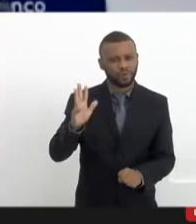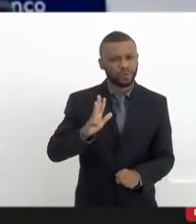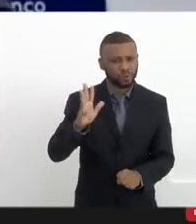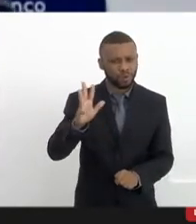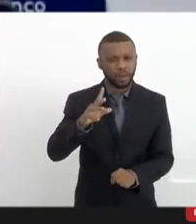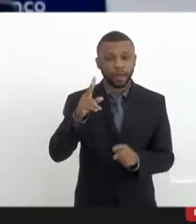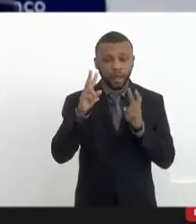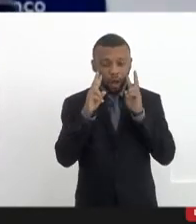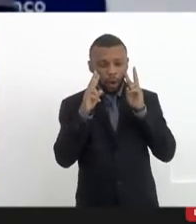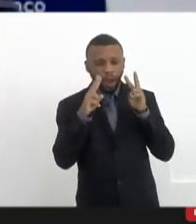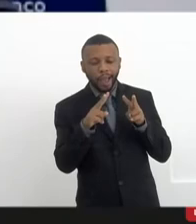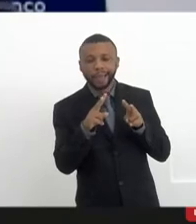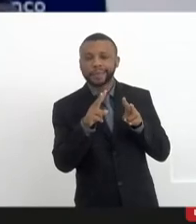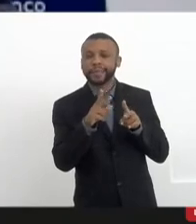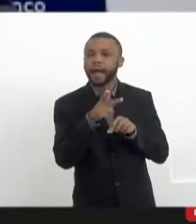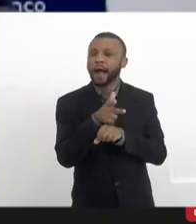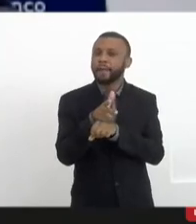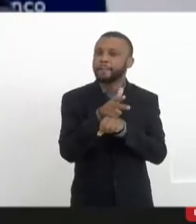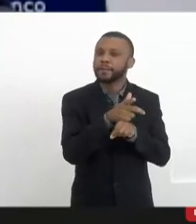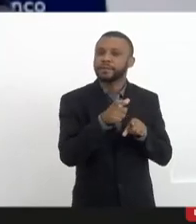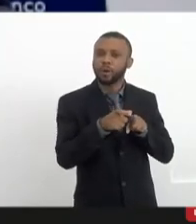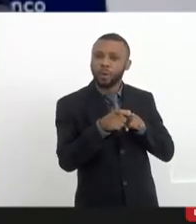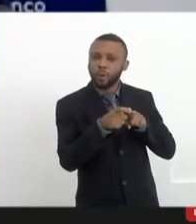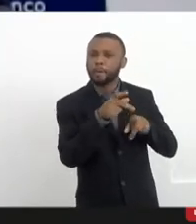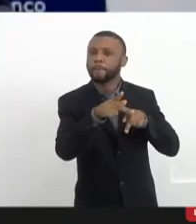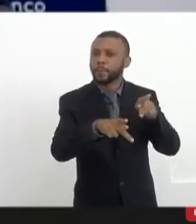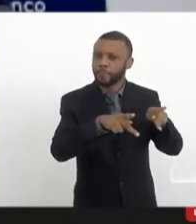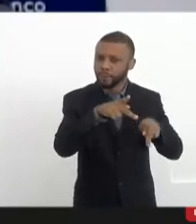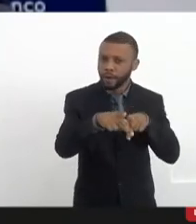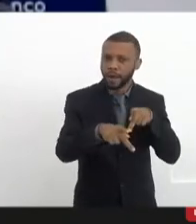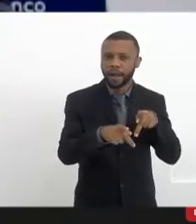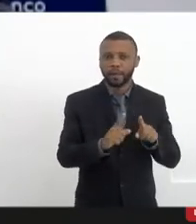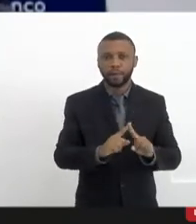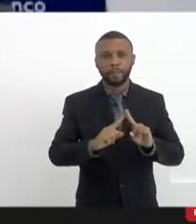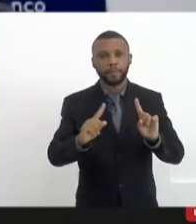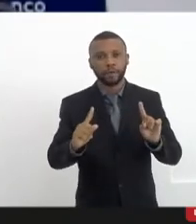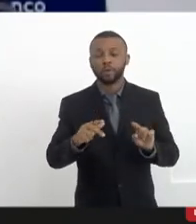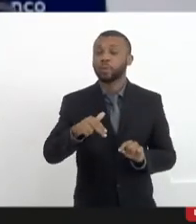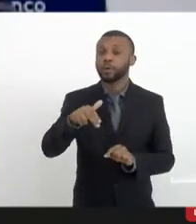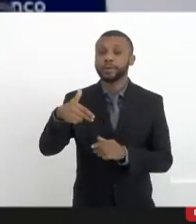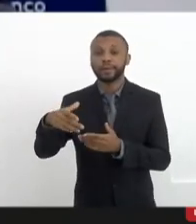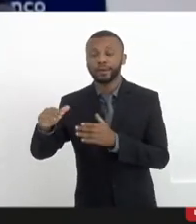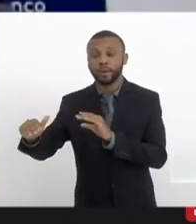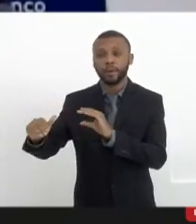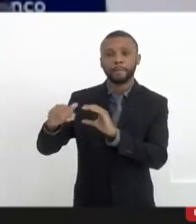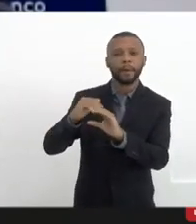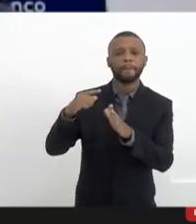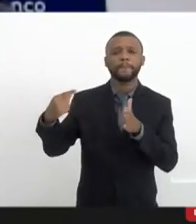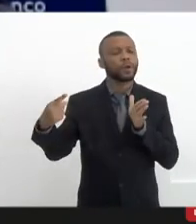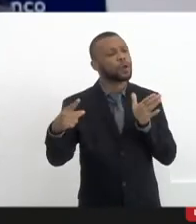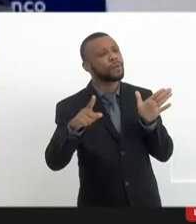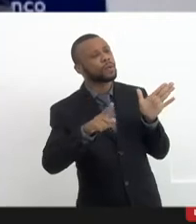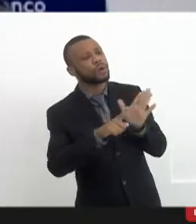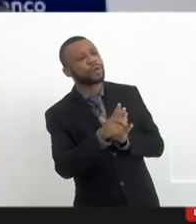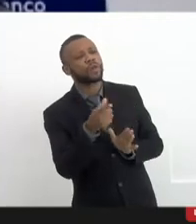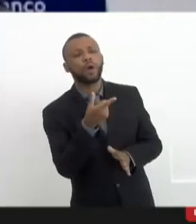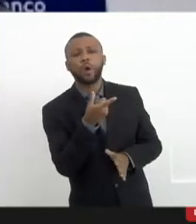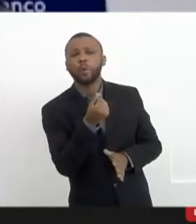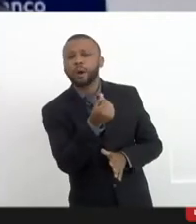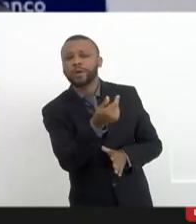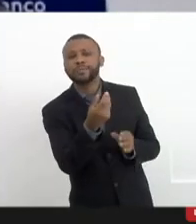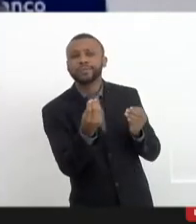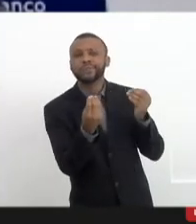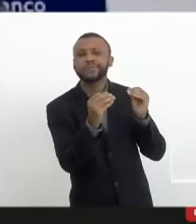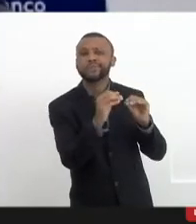reconhecem as medidas comunitárias, embora nunca tenha recebido nenhum e-mail perguntando o quanto custa anunciar no Paua